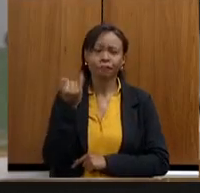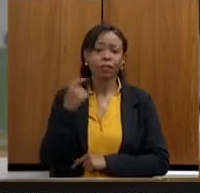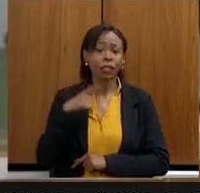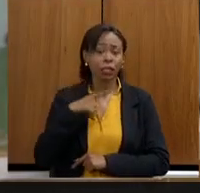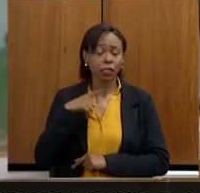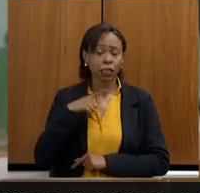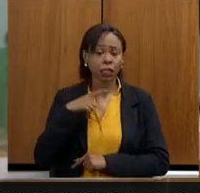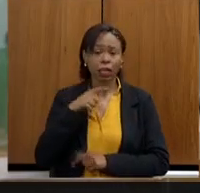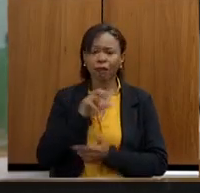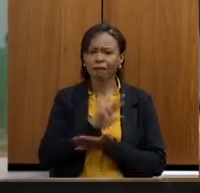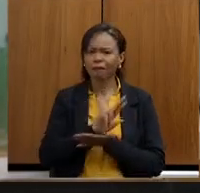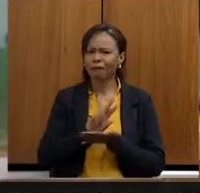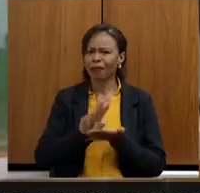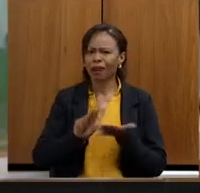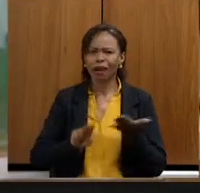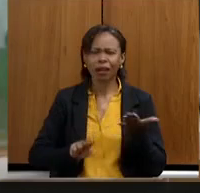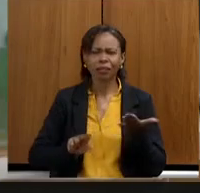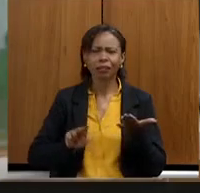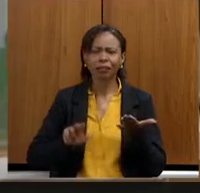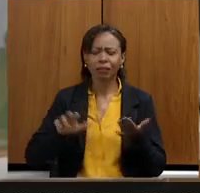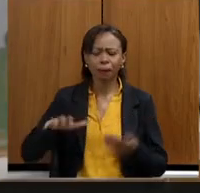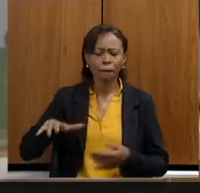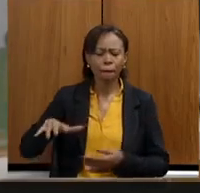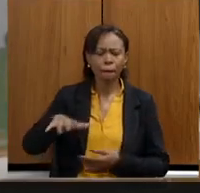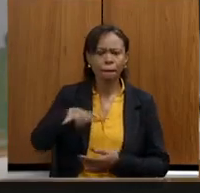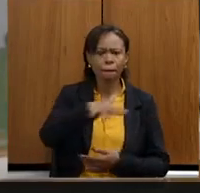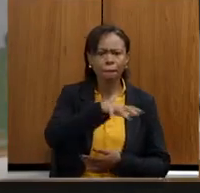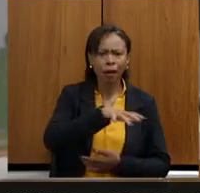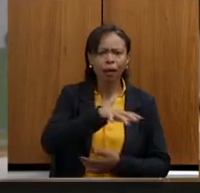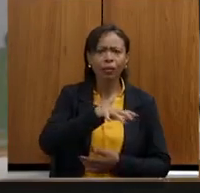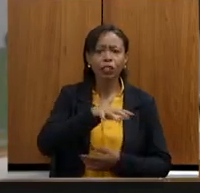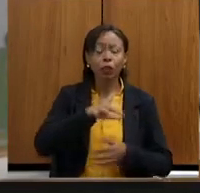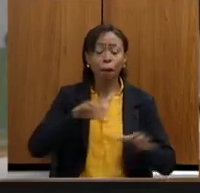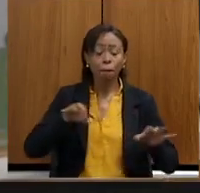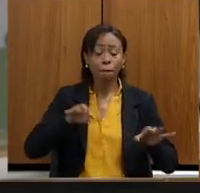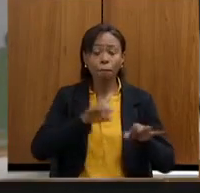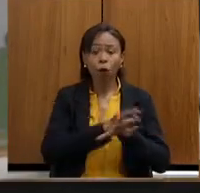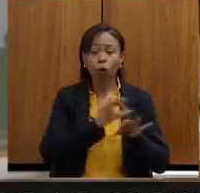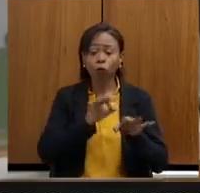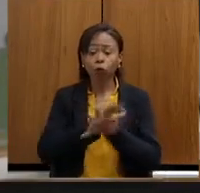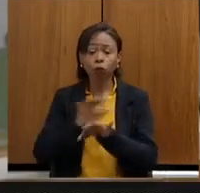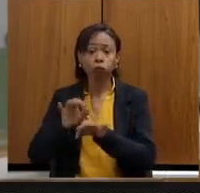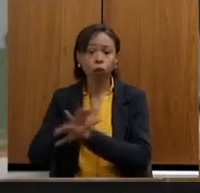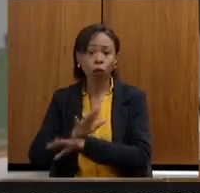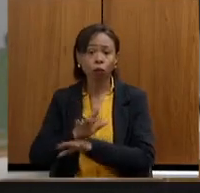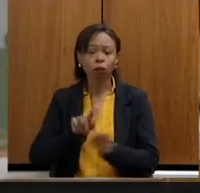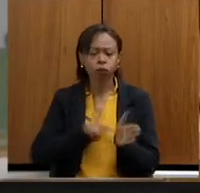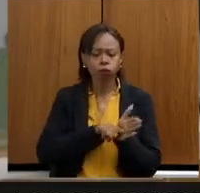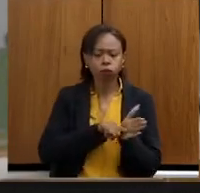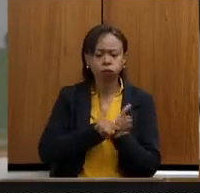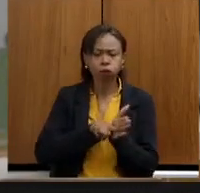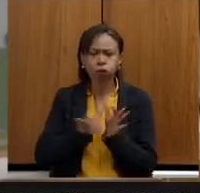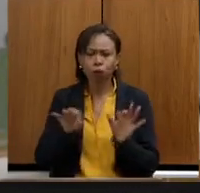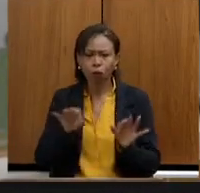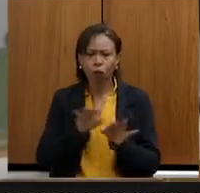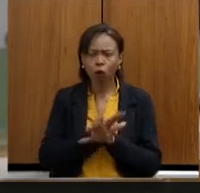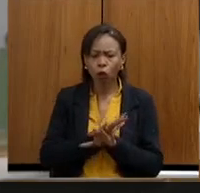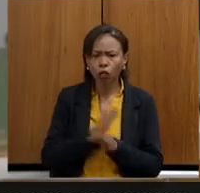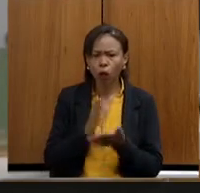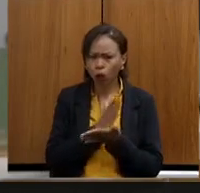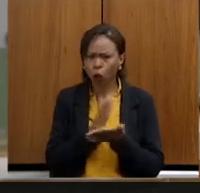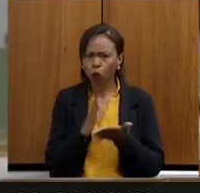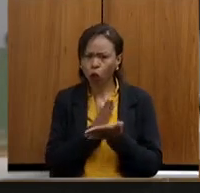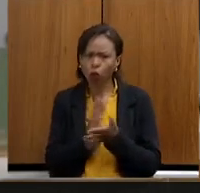plantas já em execução, algumas plantas prontas e outras em execução, plantas prontas